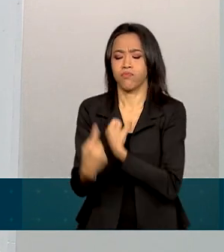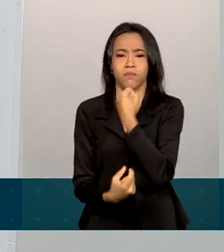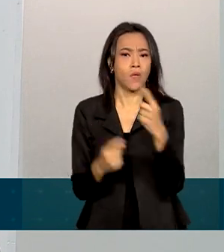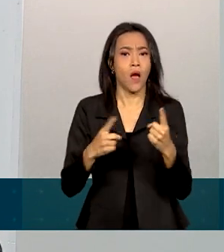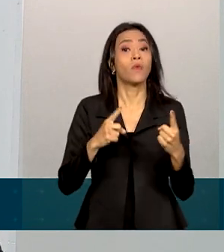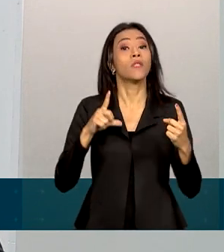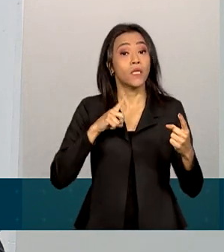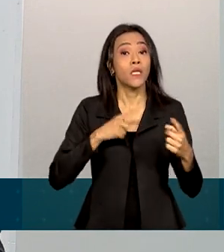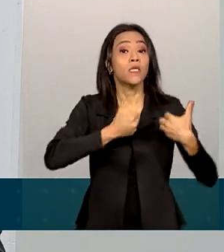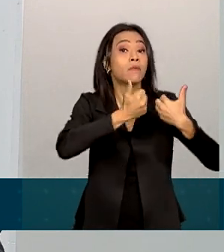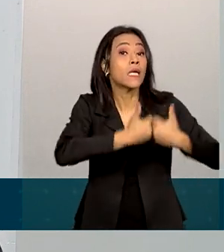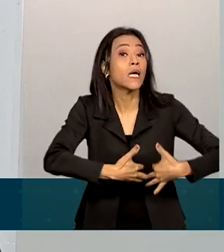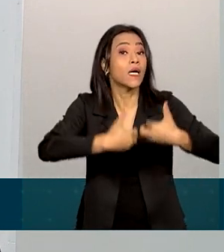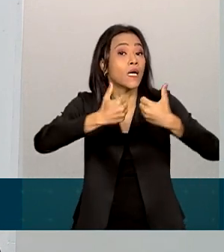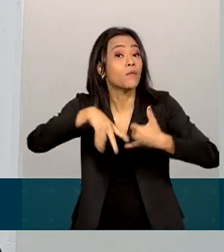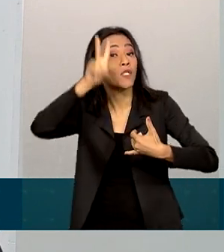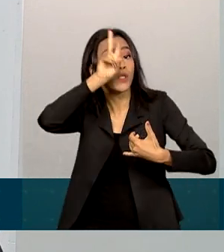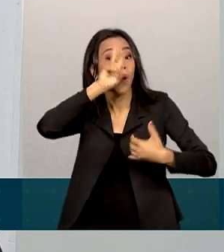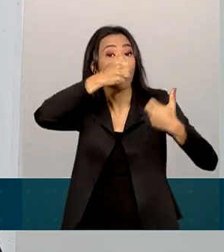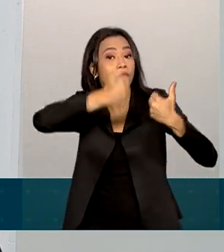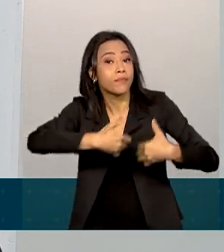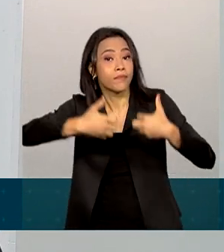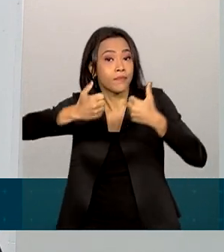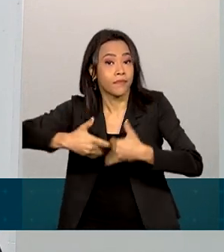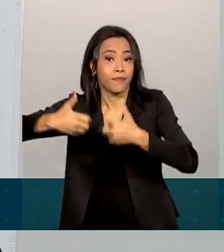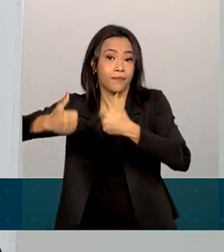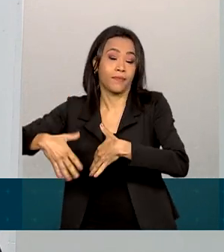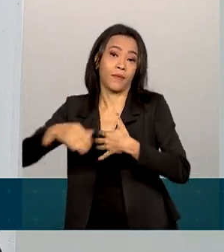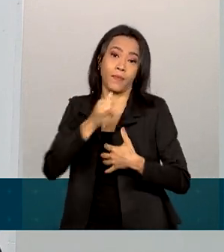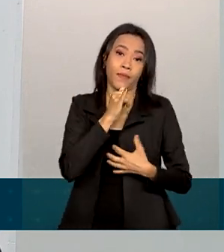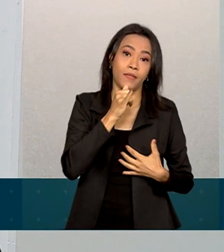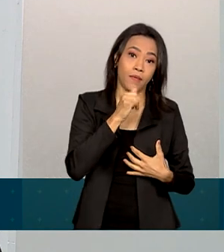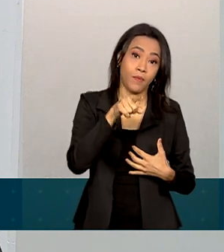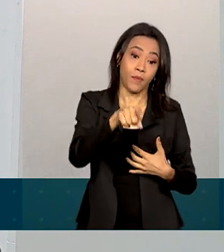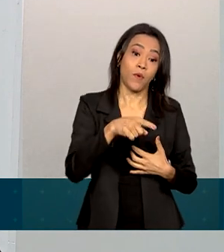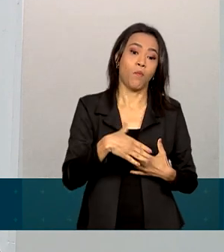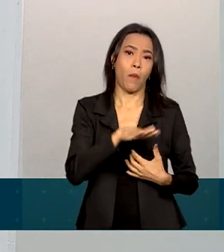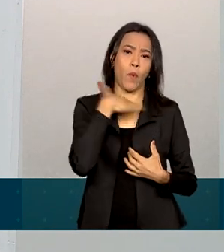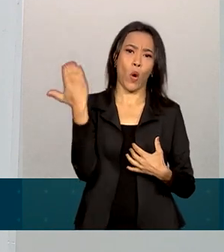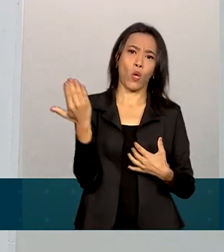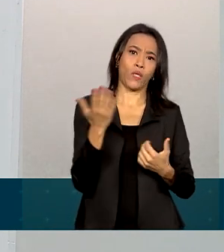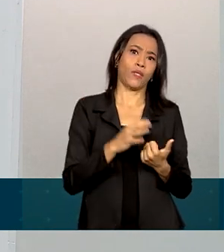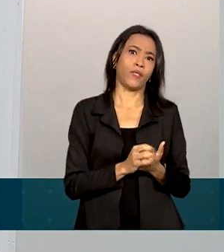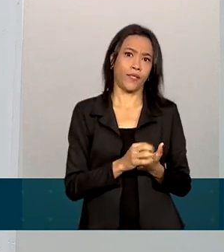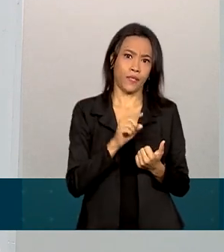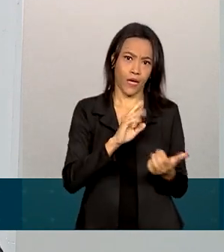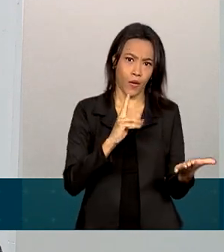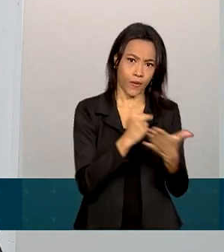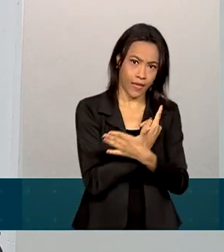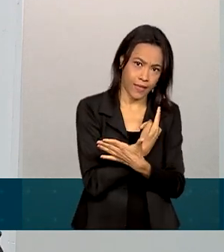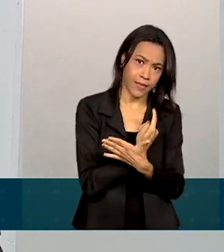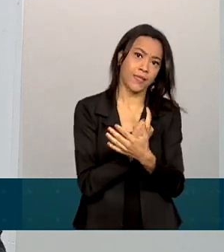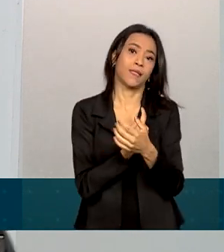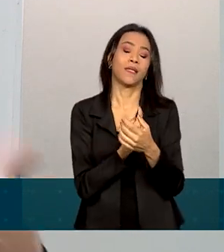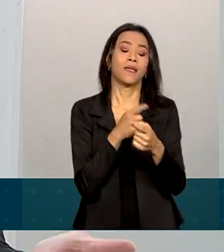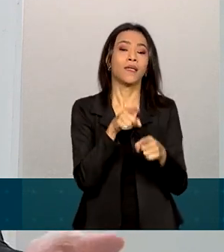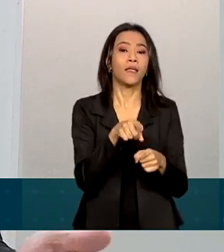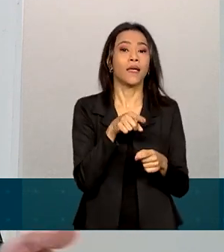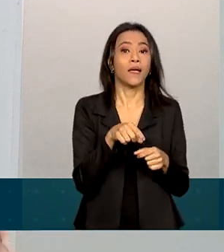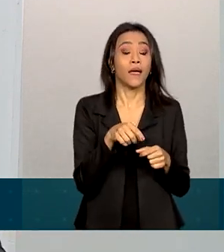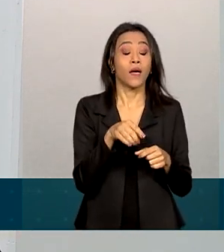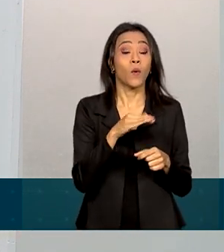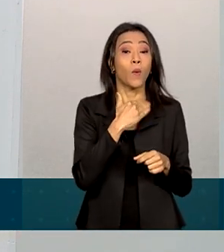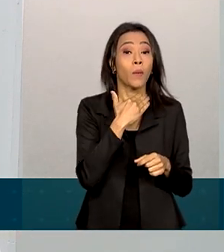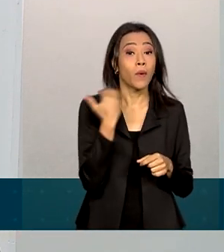Um exemplo disso é uma morte fantasiosa no filme de Star Wars, terá uma conectação bem diferente de uma